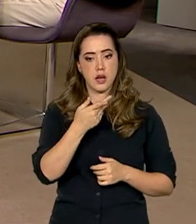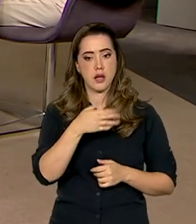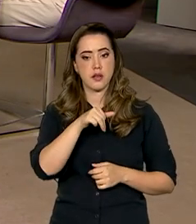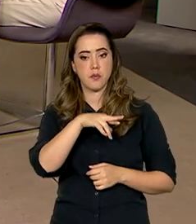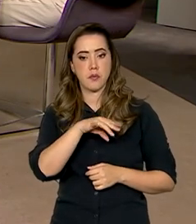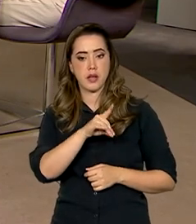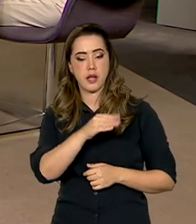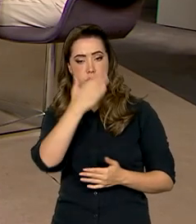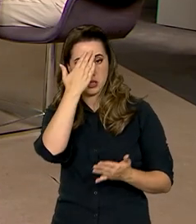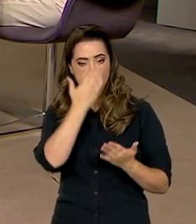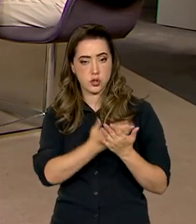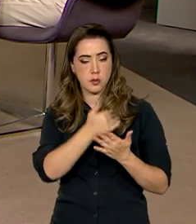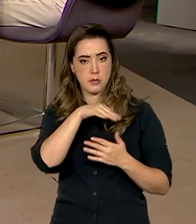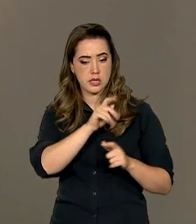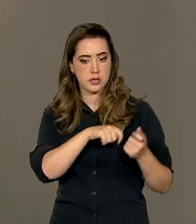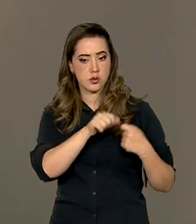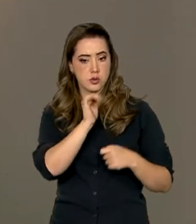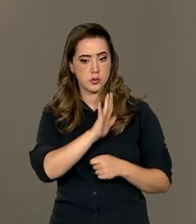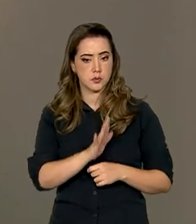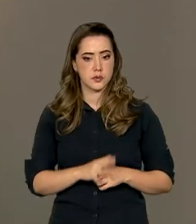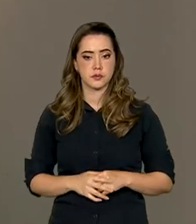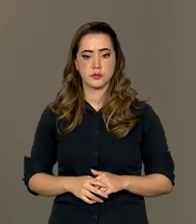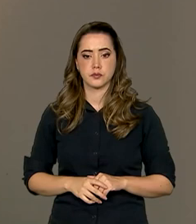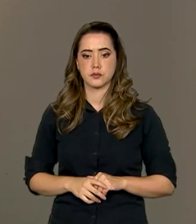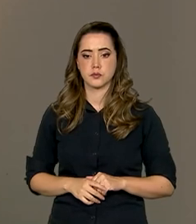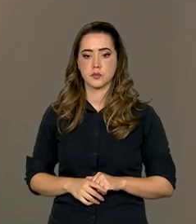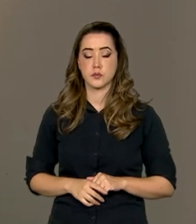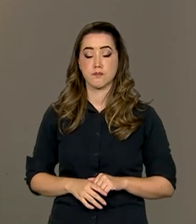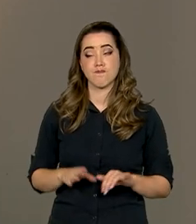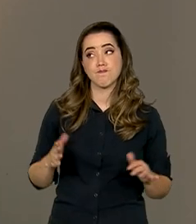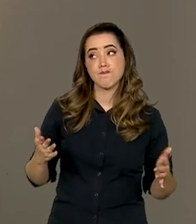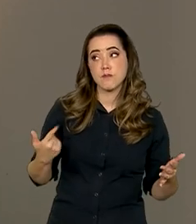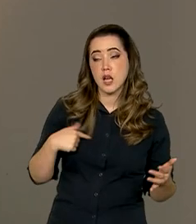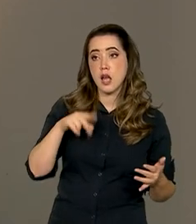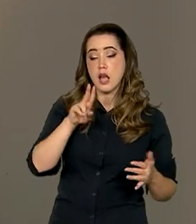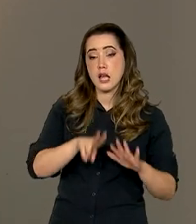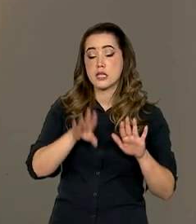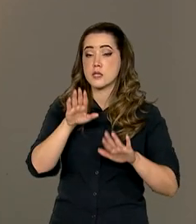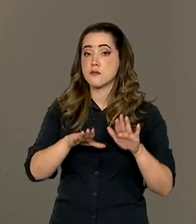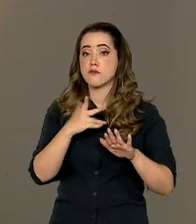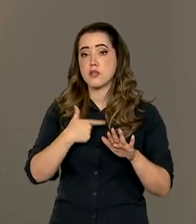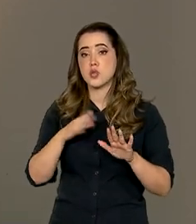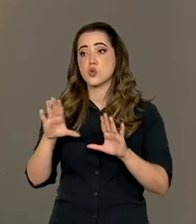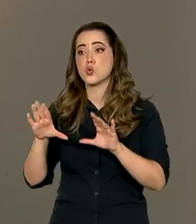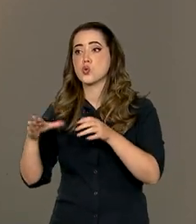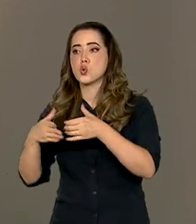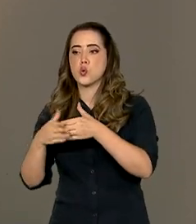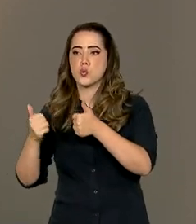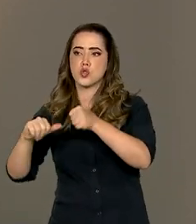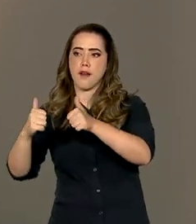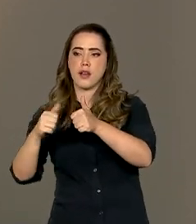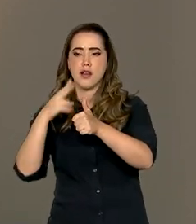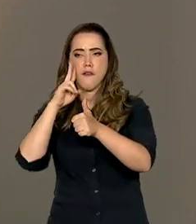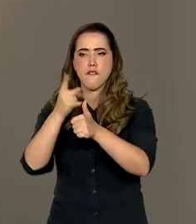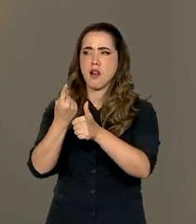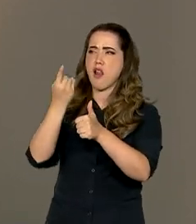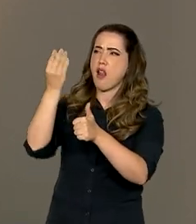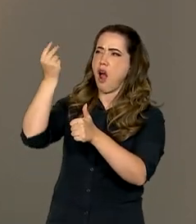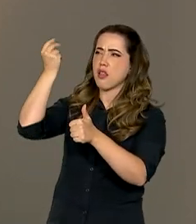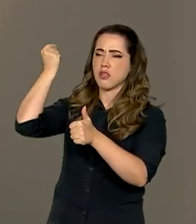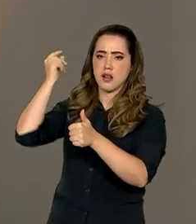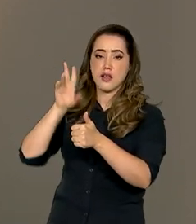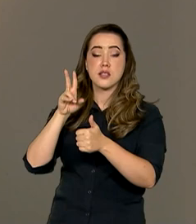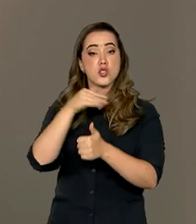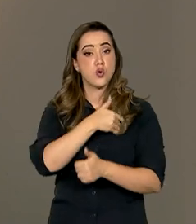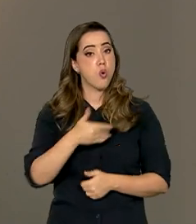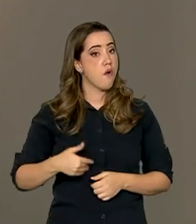economia do Brasil? Não tem a dúvida. O mercado, às vezes, olha para o retrovisor e o governo está olhando para frente. Então, há uma grande diferença aí nesses indicadores